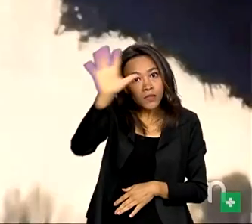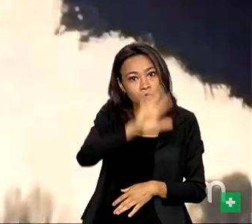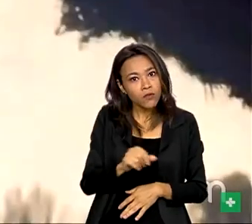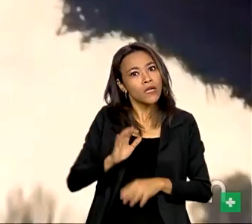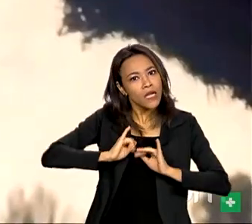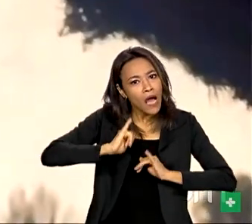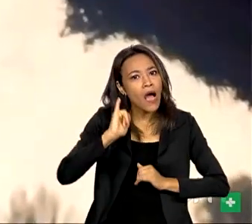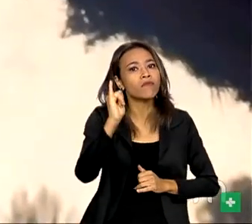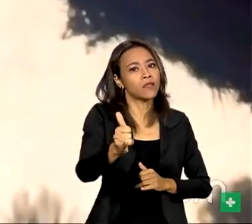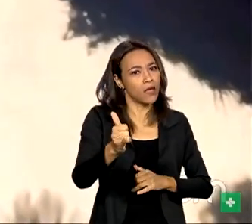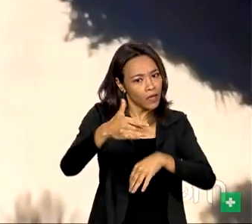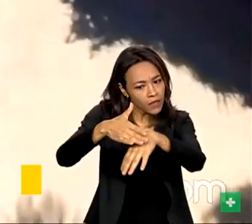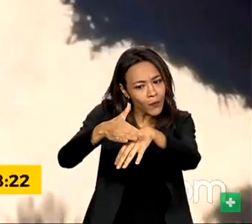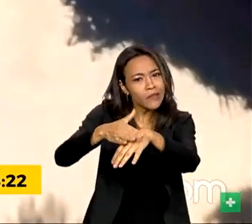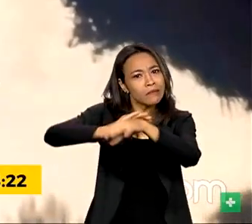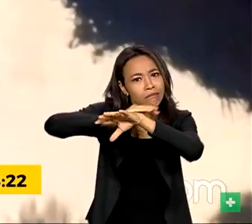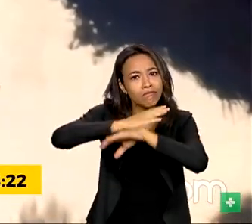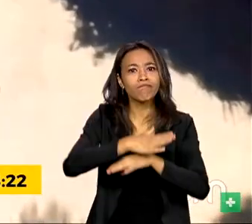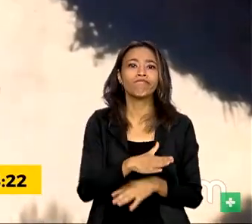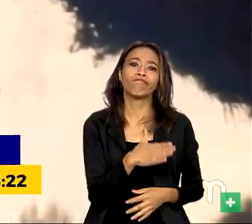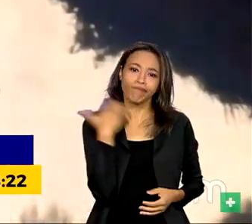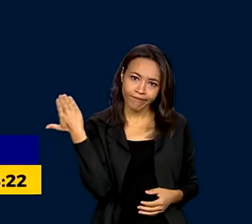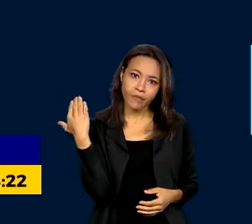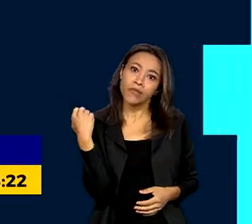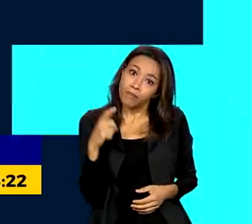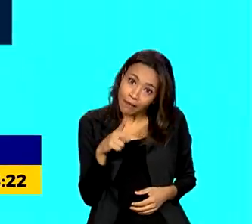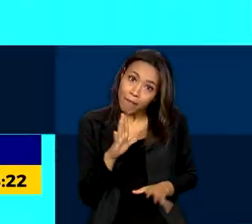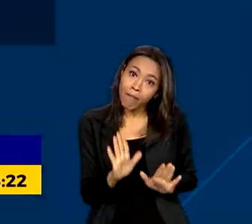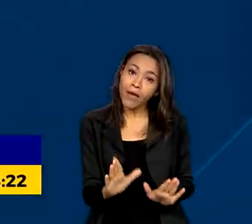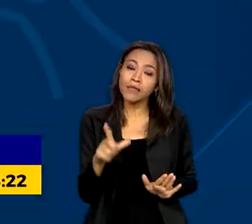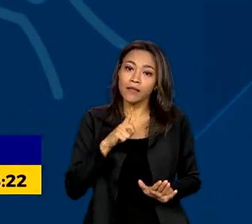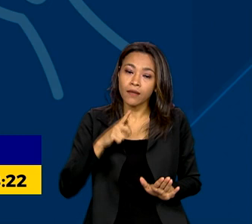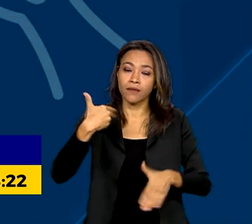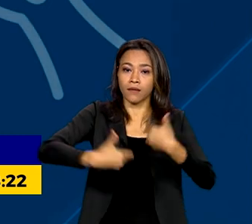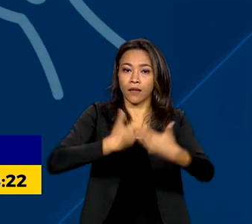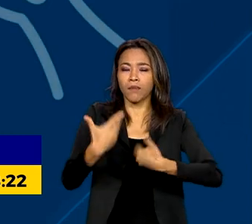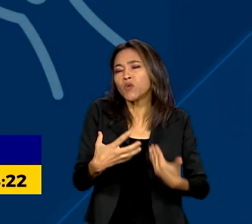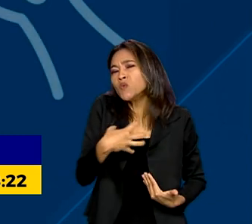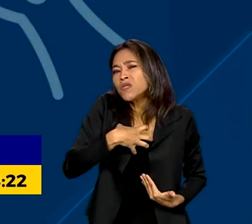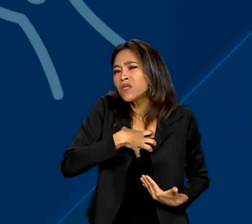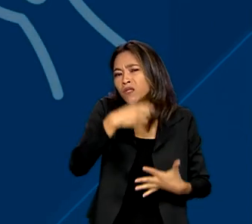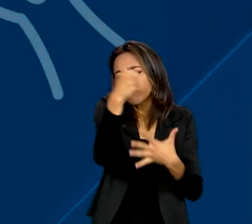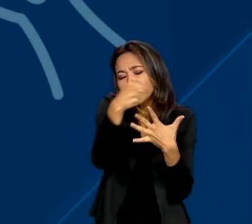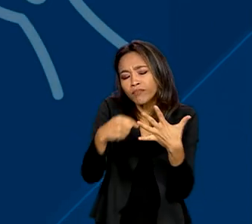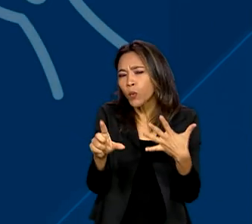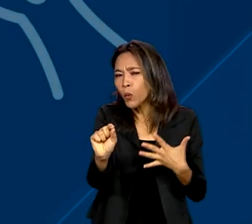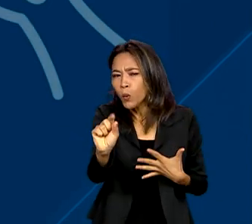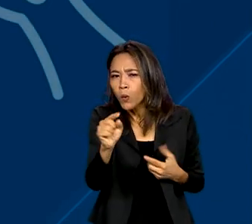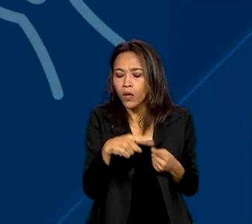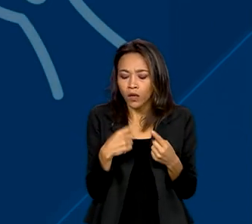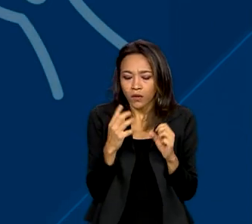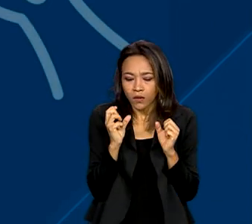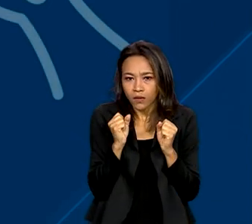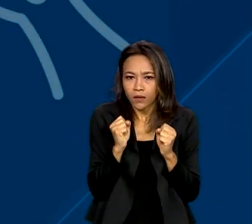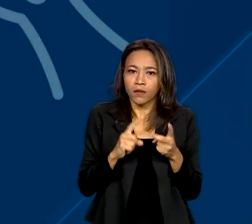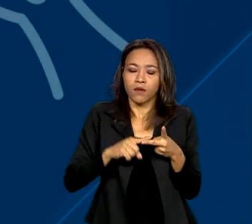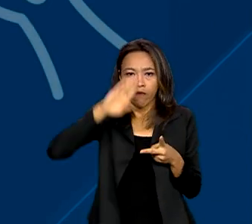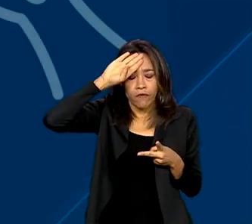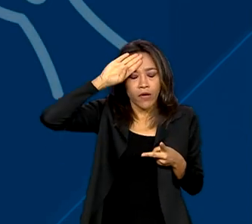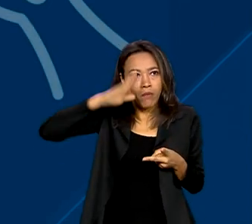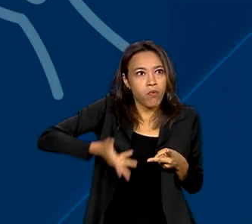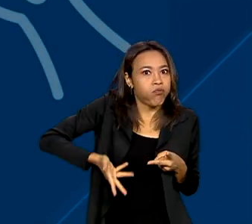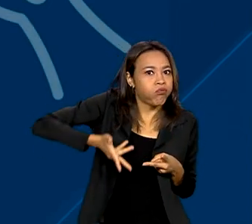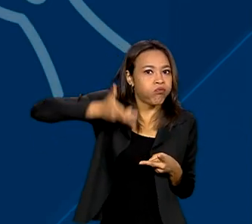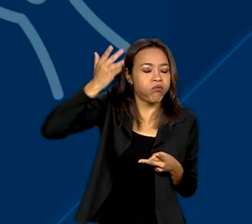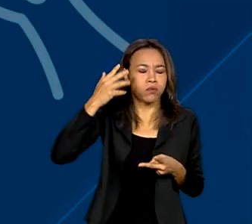mata, mas tem tratamento e pode ser evitada. Os principais sintomas da malária são calafrios, febre alta,